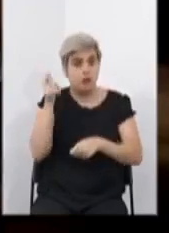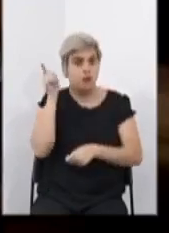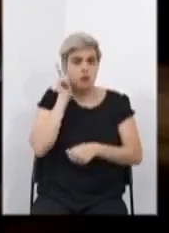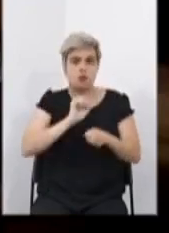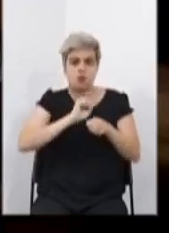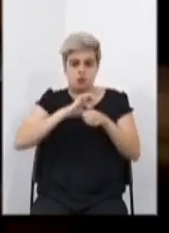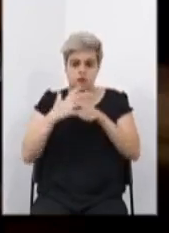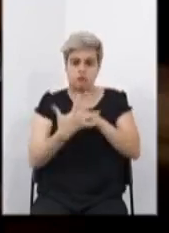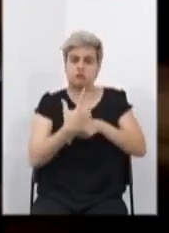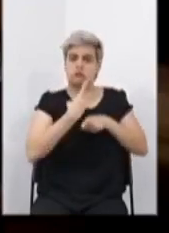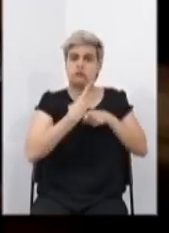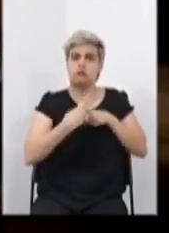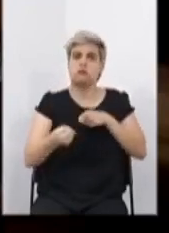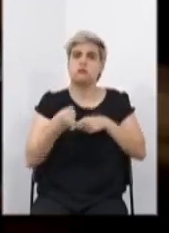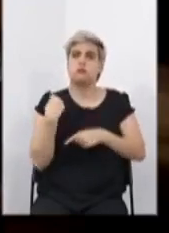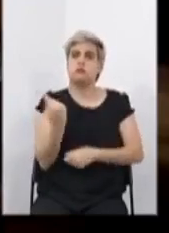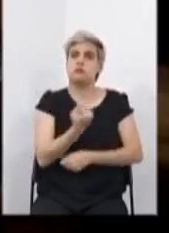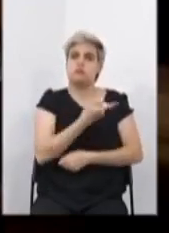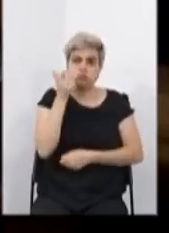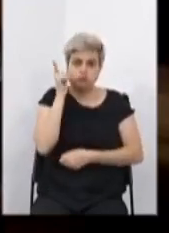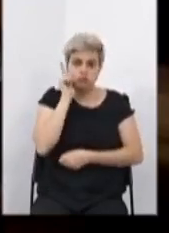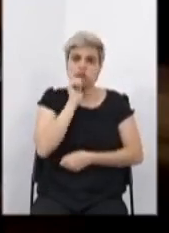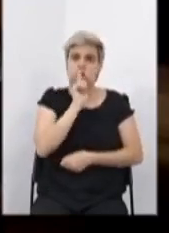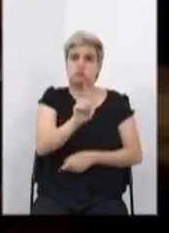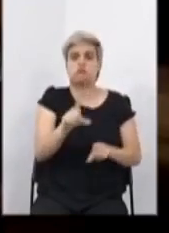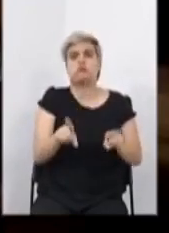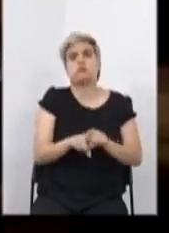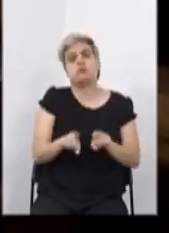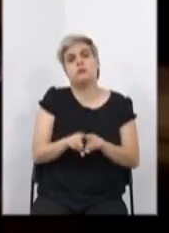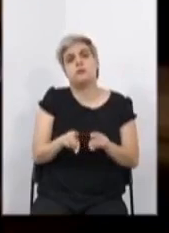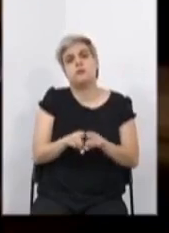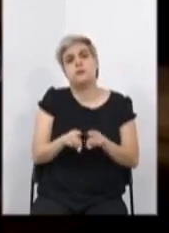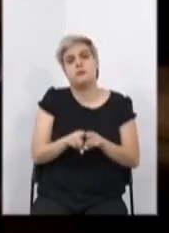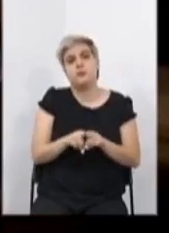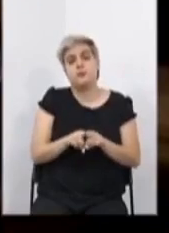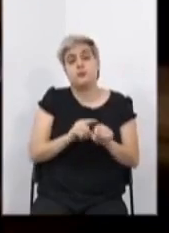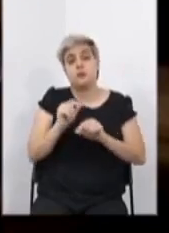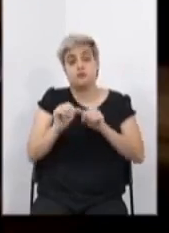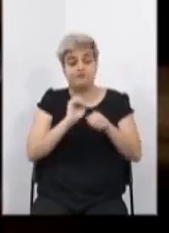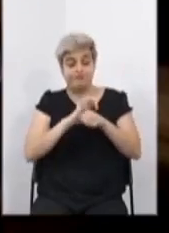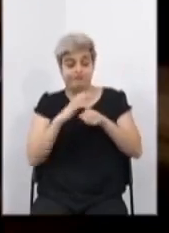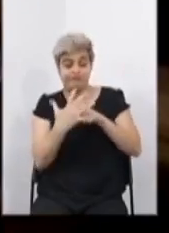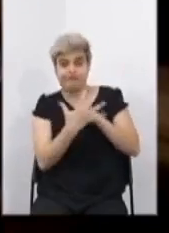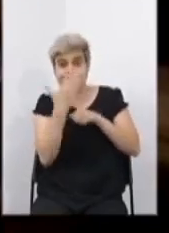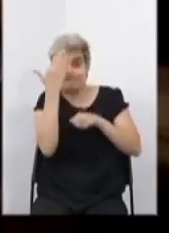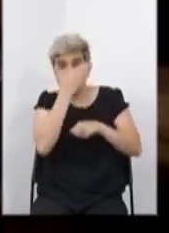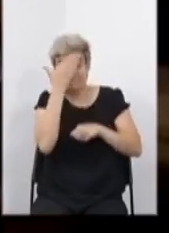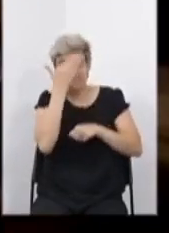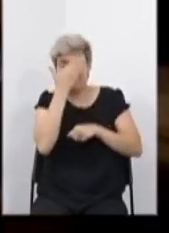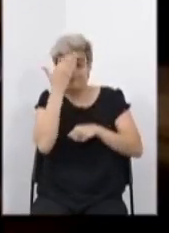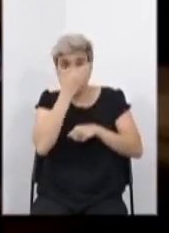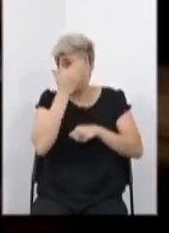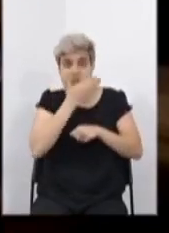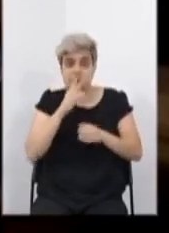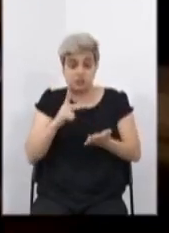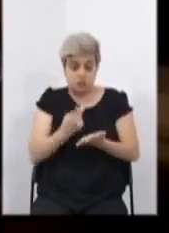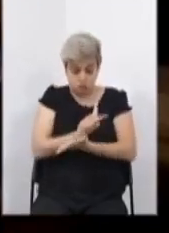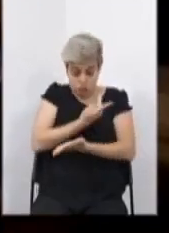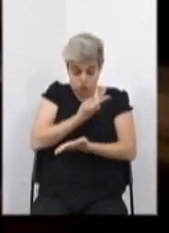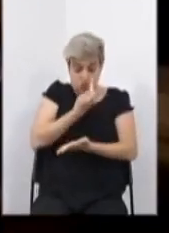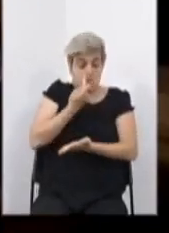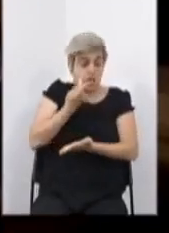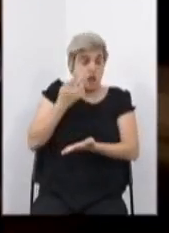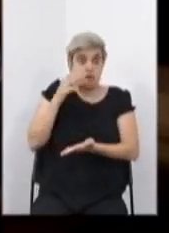nós vencemos e todos vencerão, tenho certeza, essa que é uma doença invisível, e que quando a gente menos